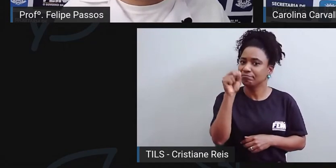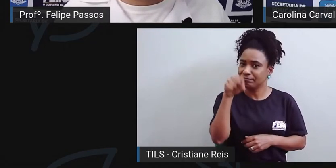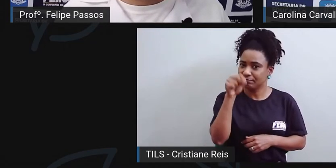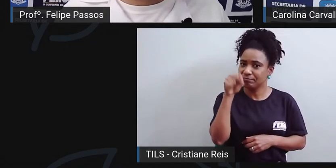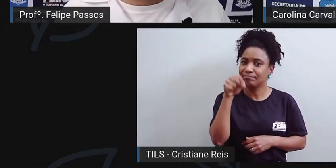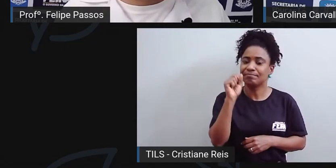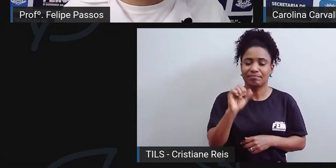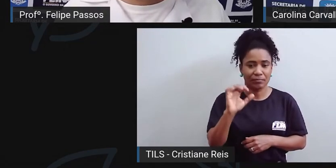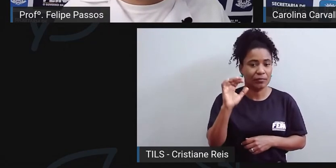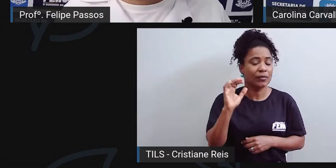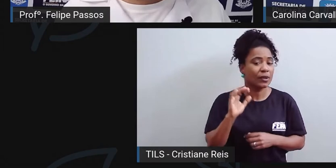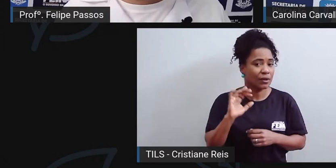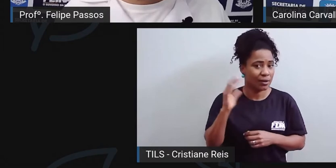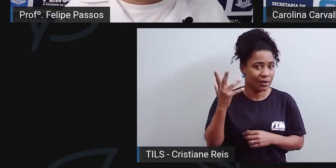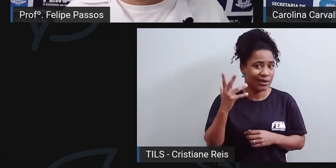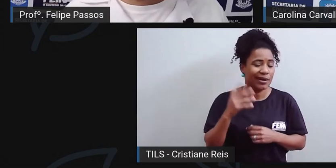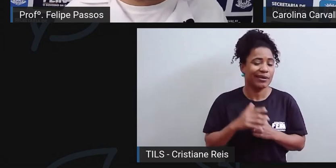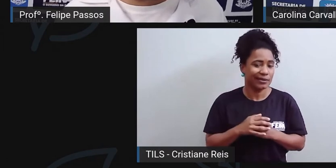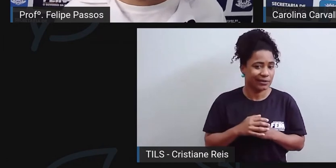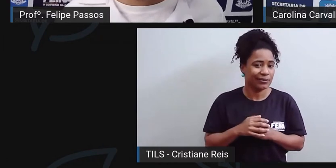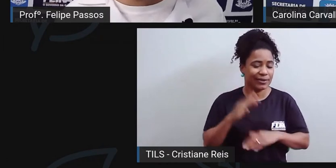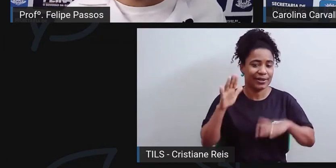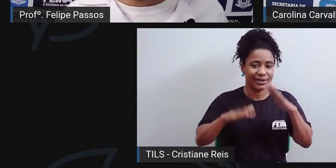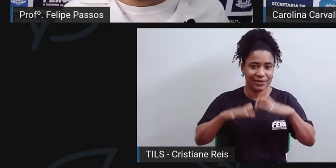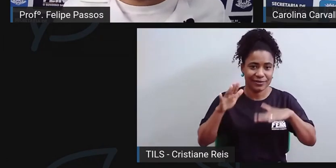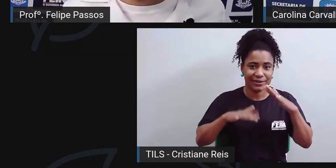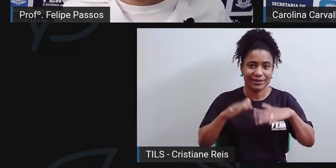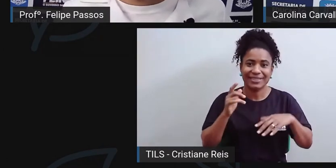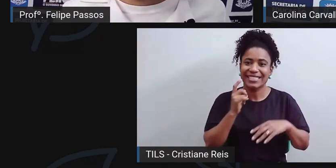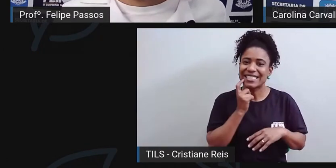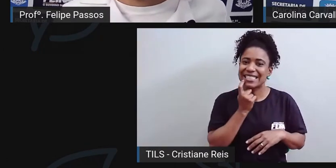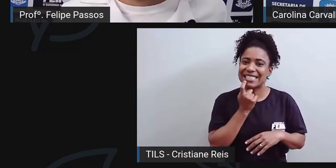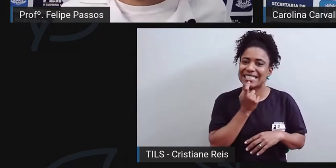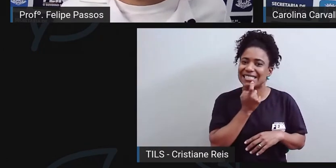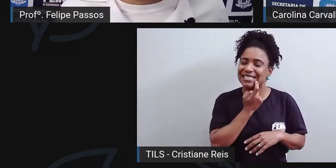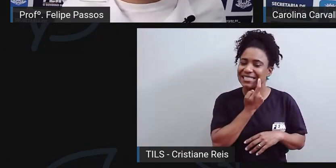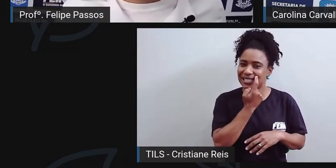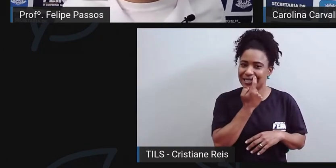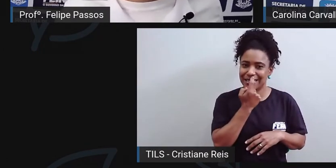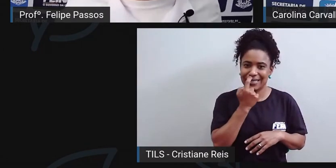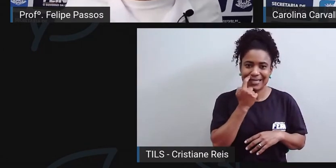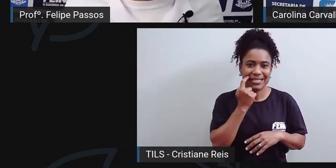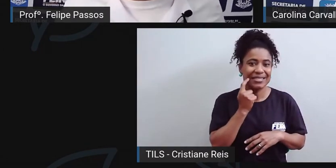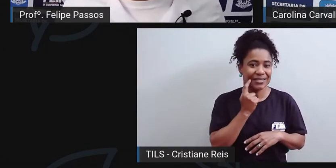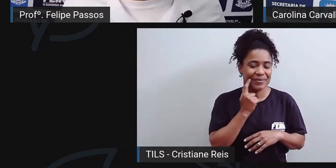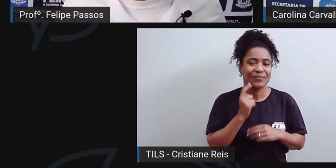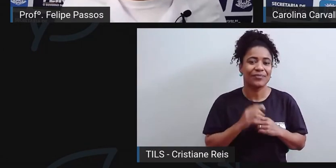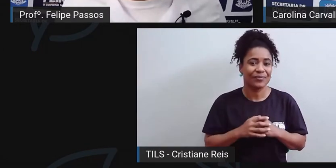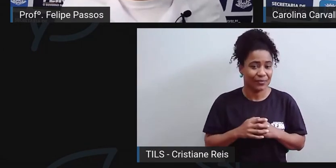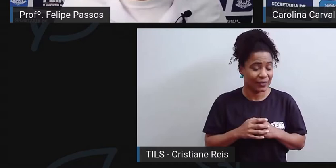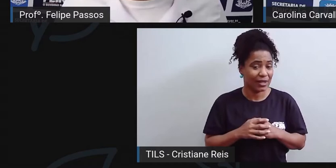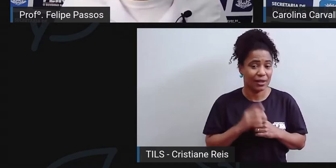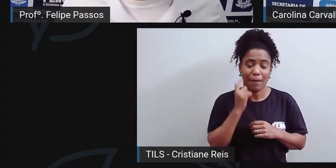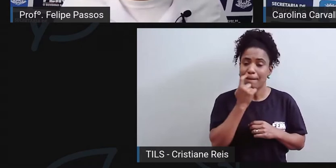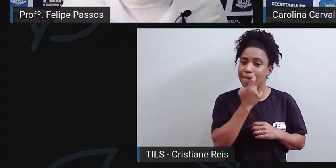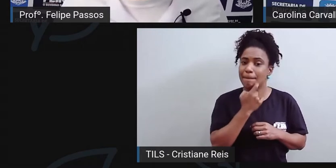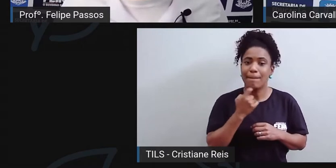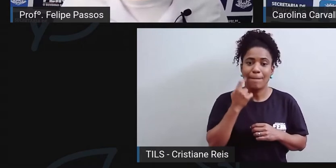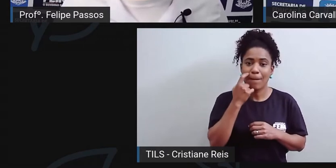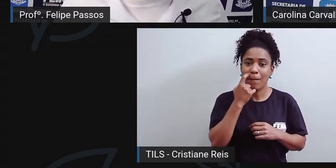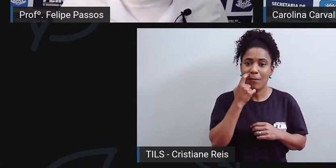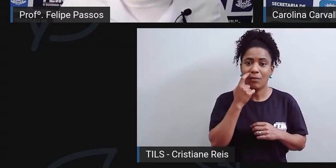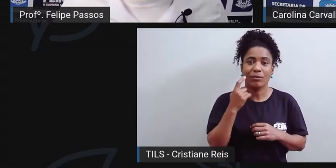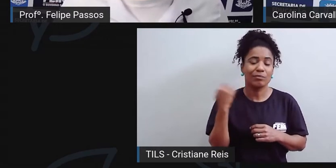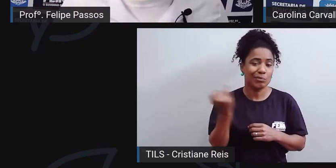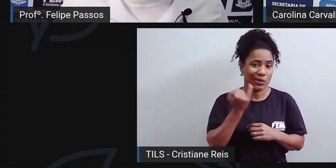Às vezes, a gente não tem muita noção, mas o dente faz parte, né, da nossa boca, é um